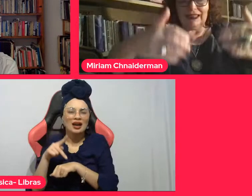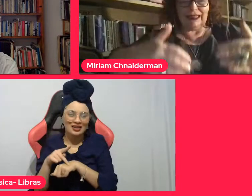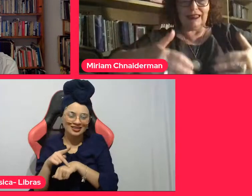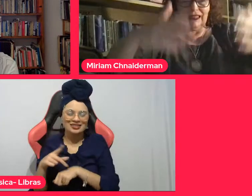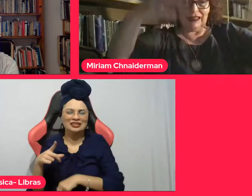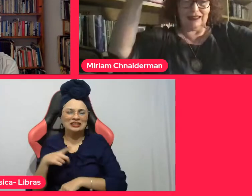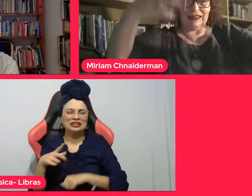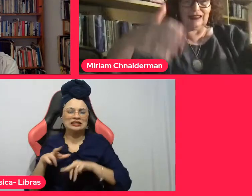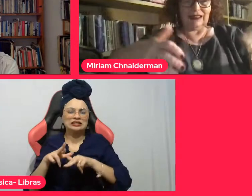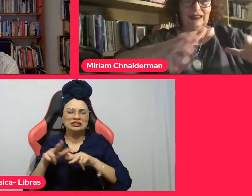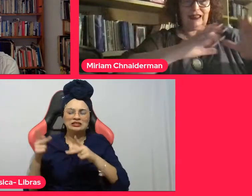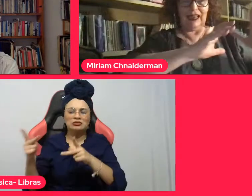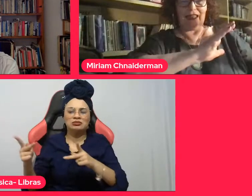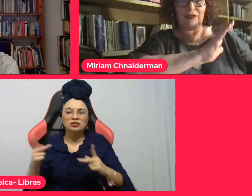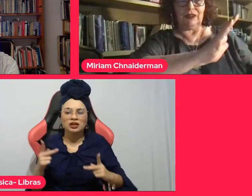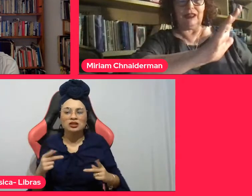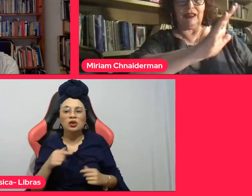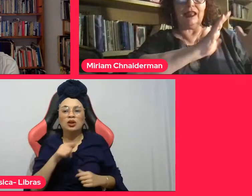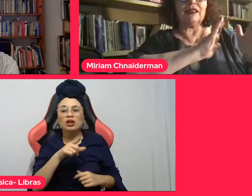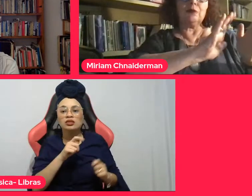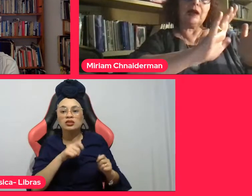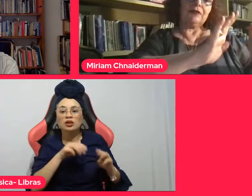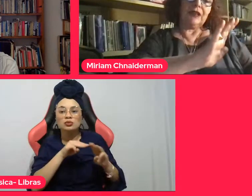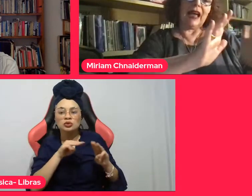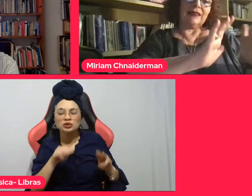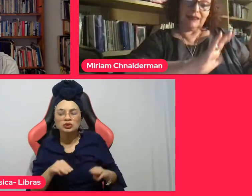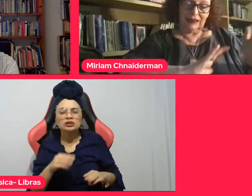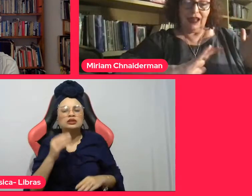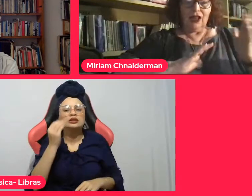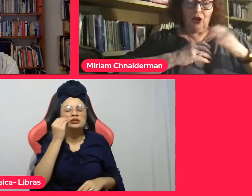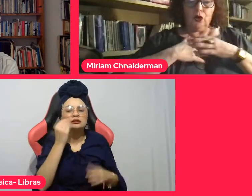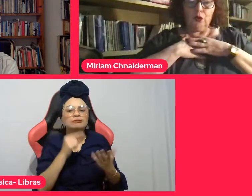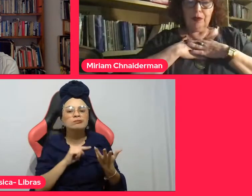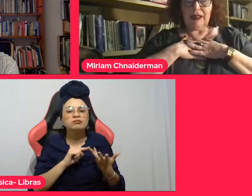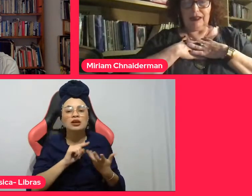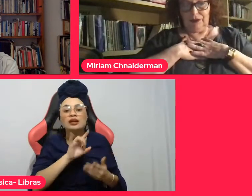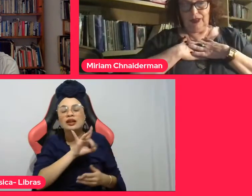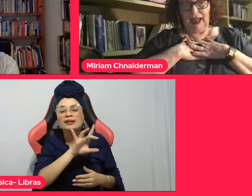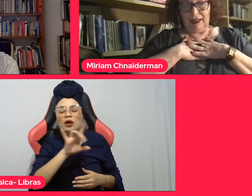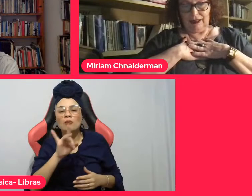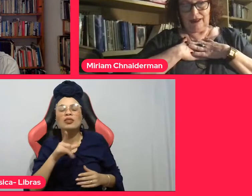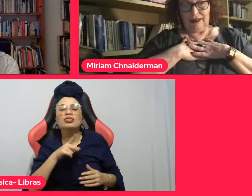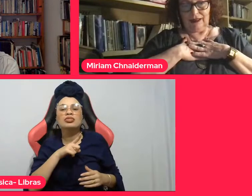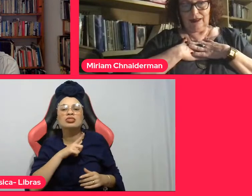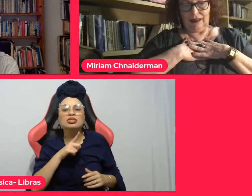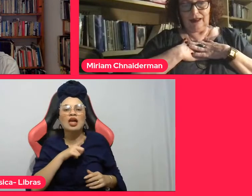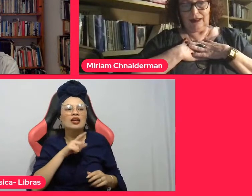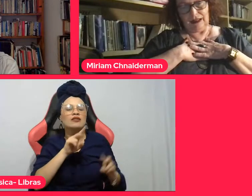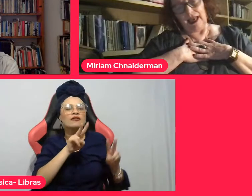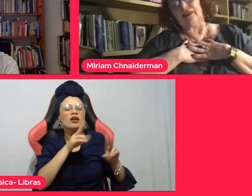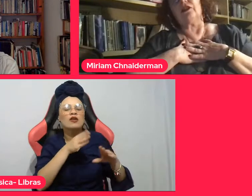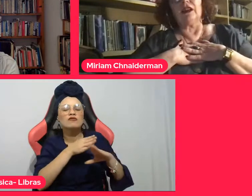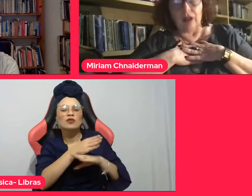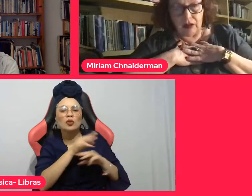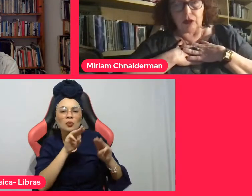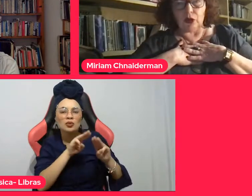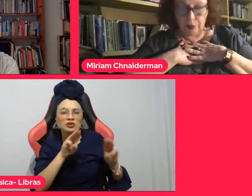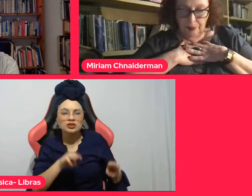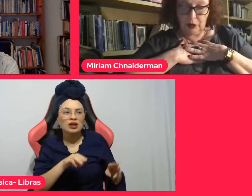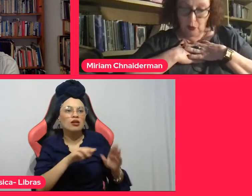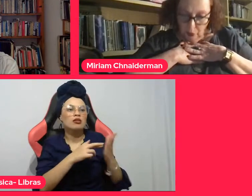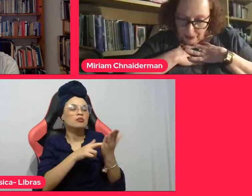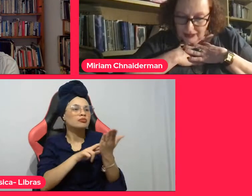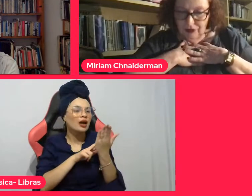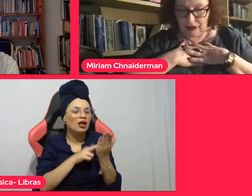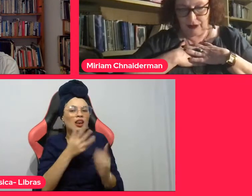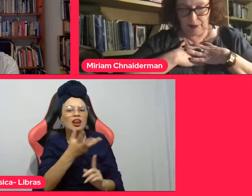vitrininhas e cada vitrininha tem uma frase. uma das frases que é com a qual eu